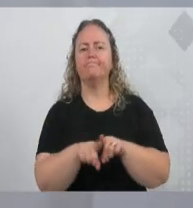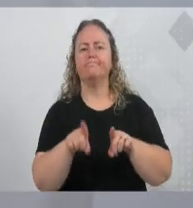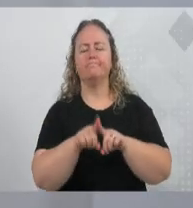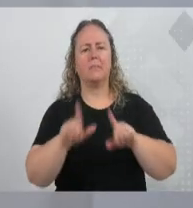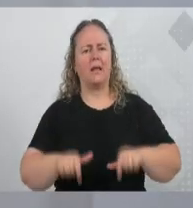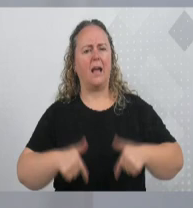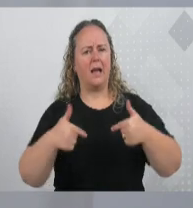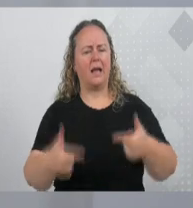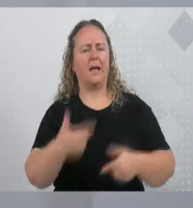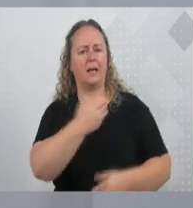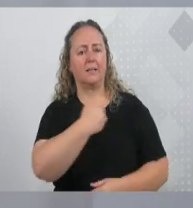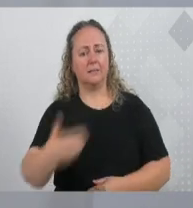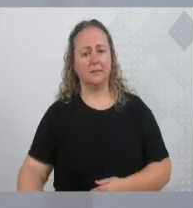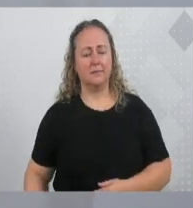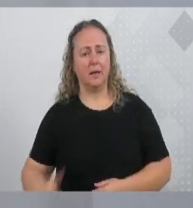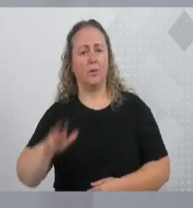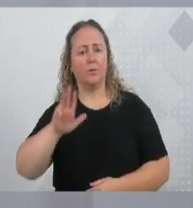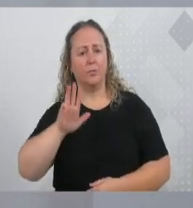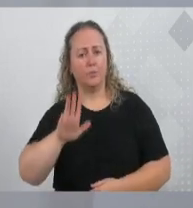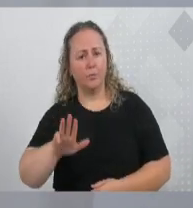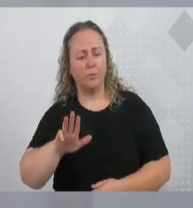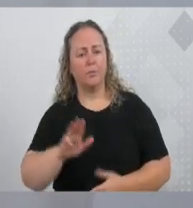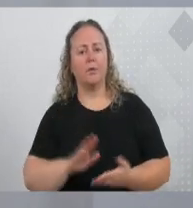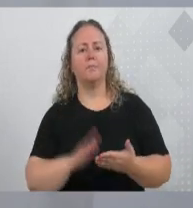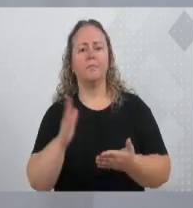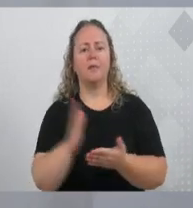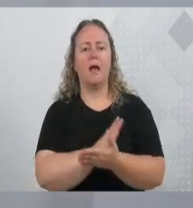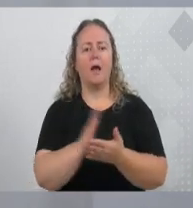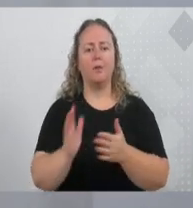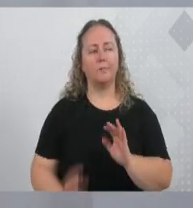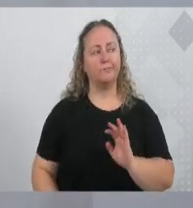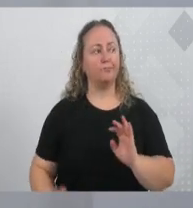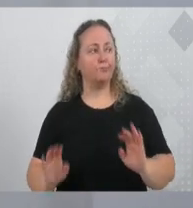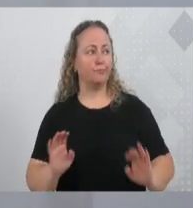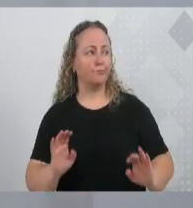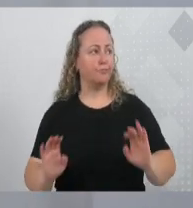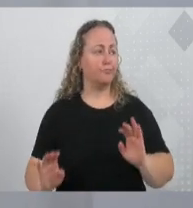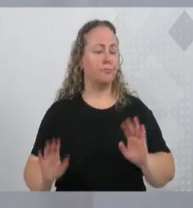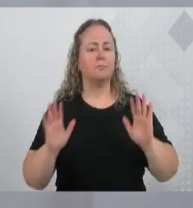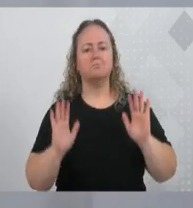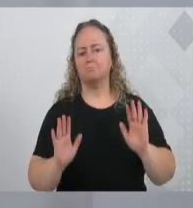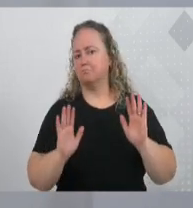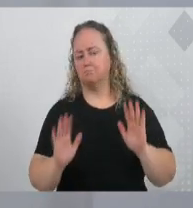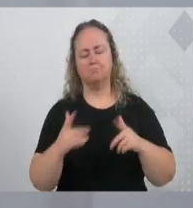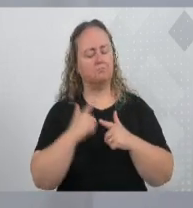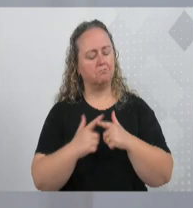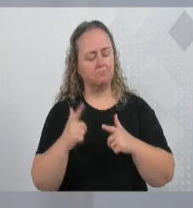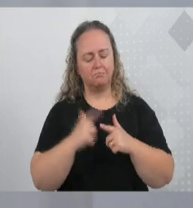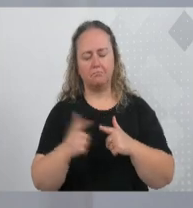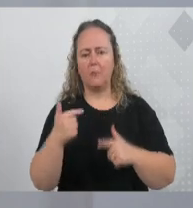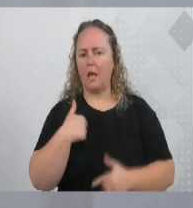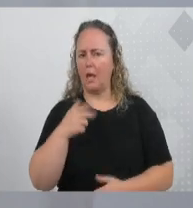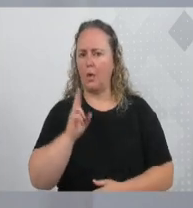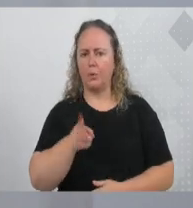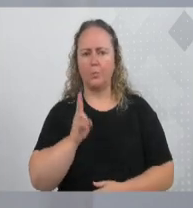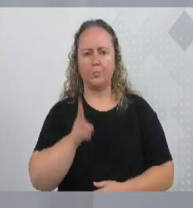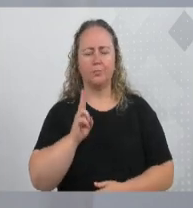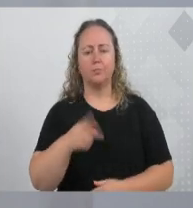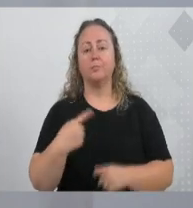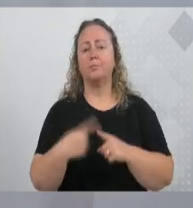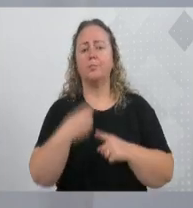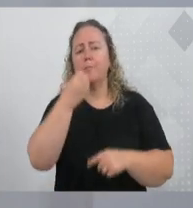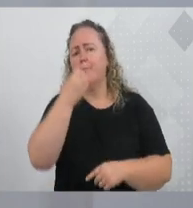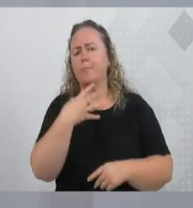do governo federal, do presidente Lula. Embora alguns torçam o nariz aqui, faz parte, enquanto eu falo aqui, eu não vou deixar de trazer aquilo que é bom